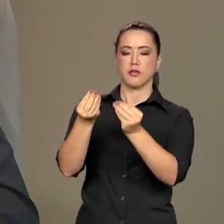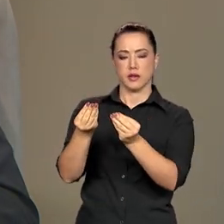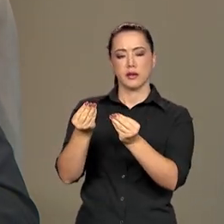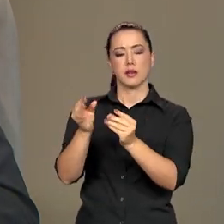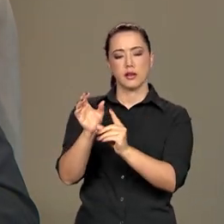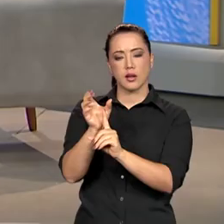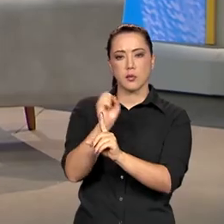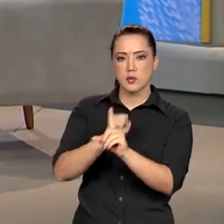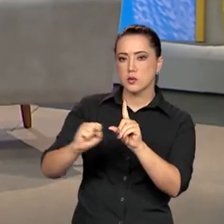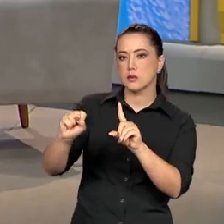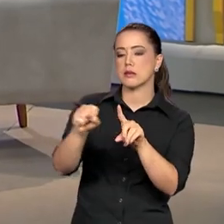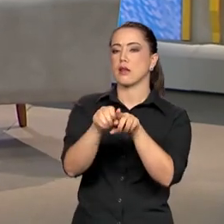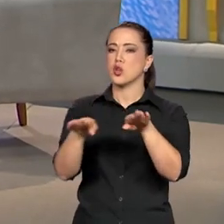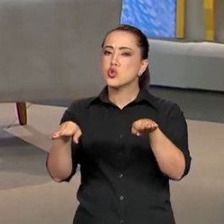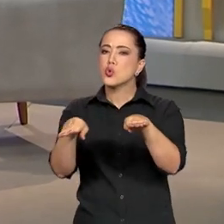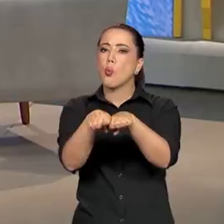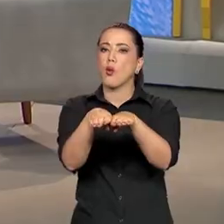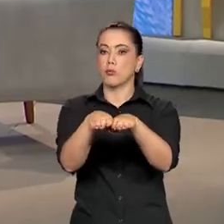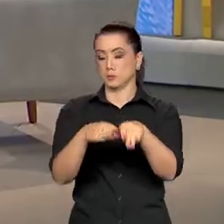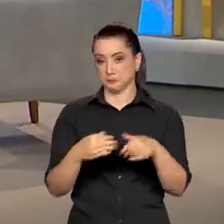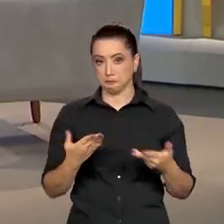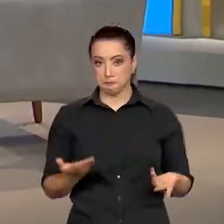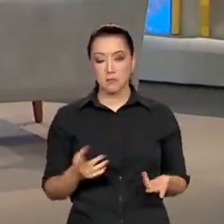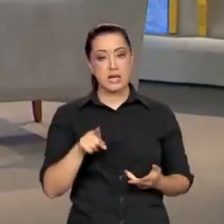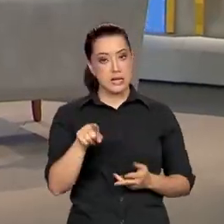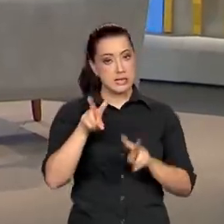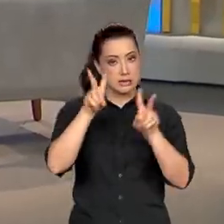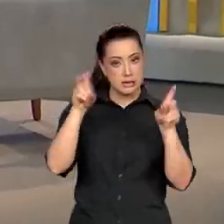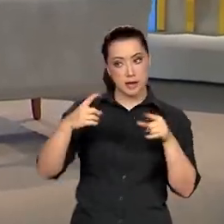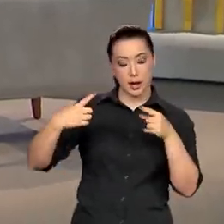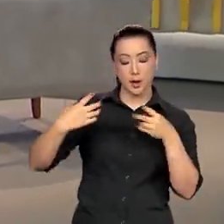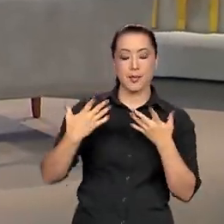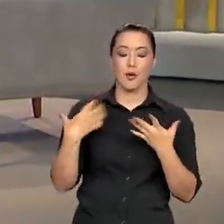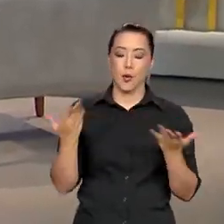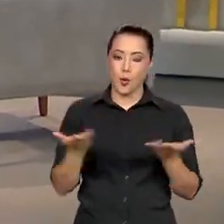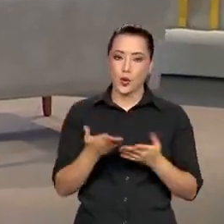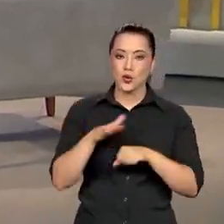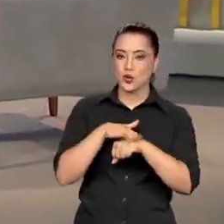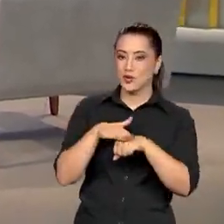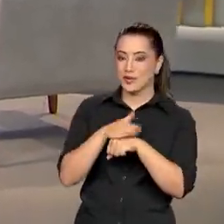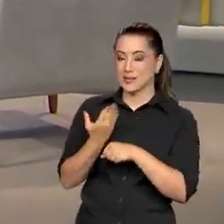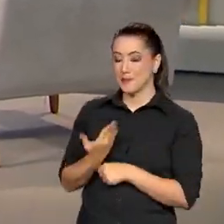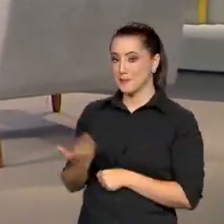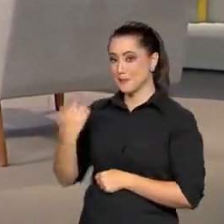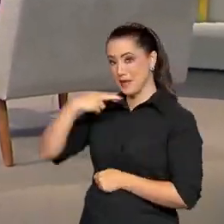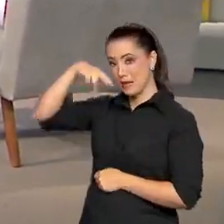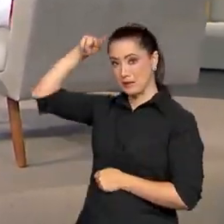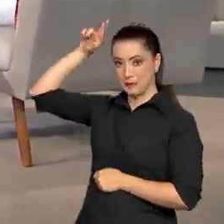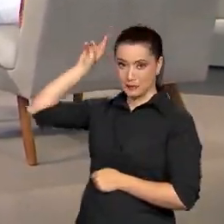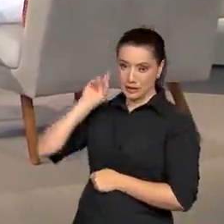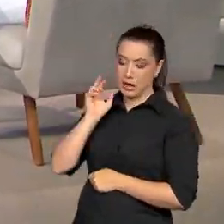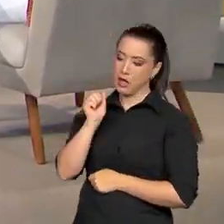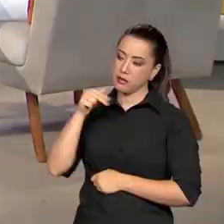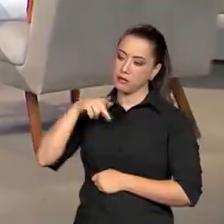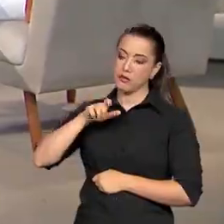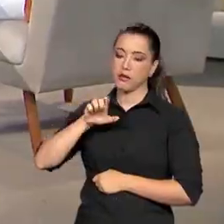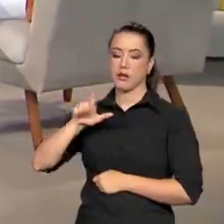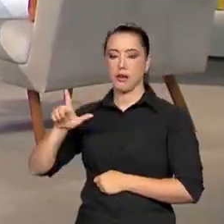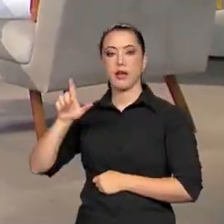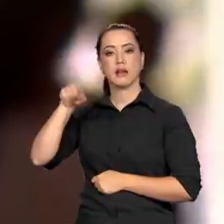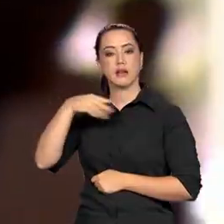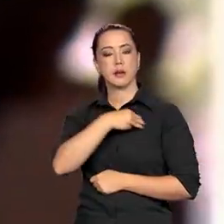igualitária. E sobre este assunto, conosco aqui no estúdio, Aniele Franco, ministra da igualdade